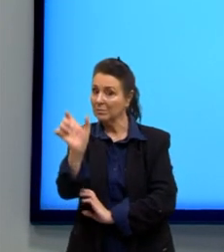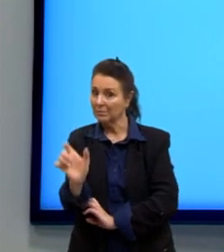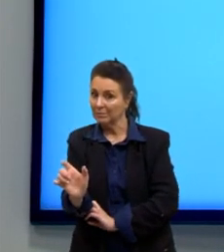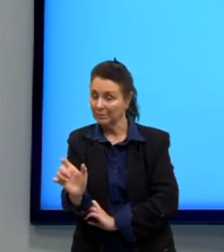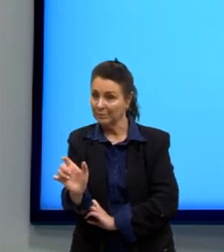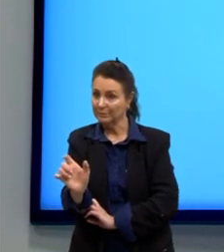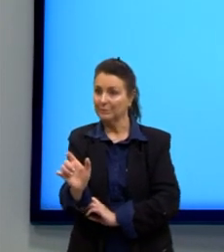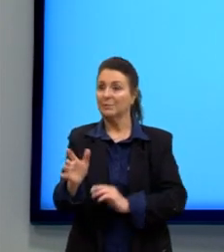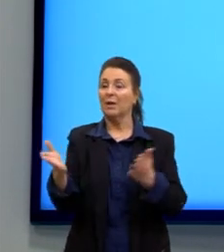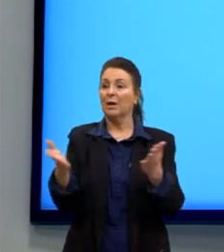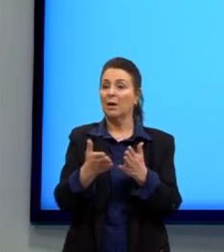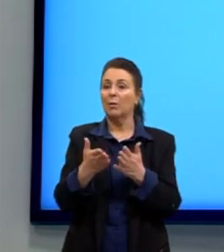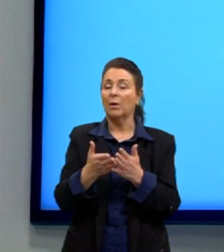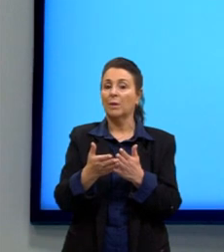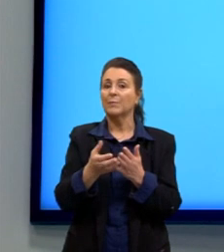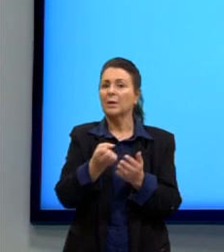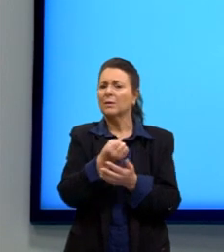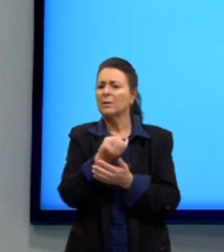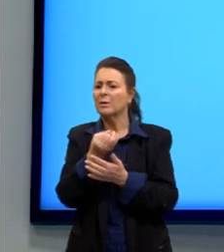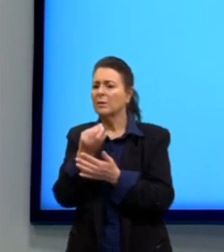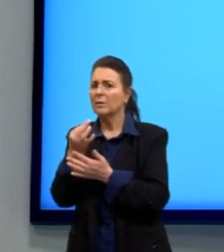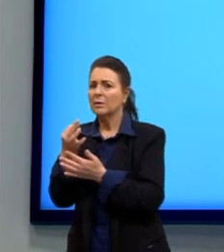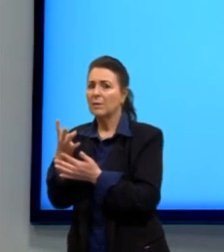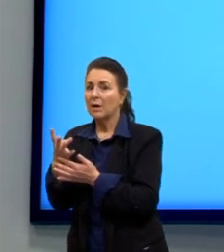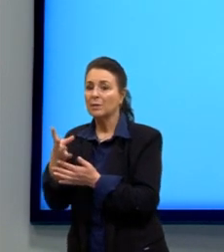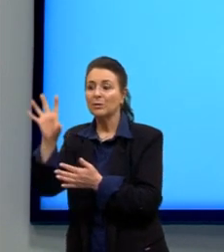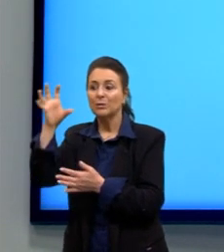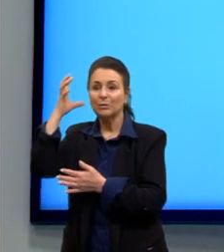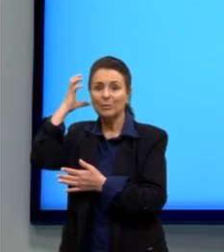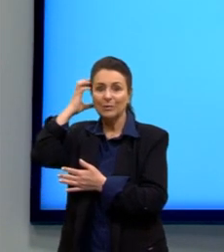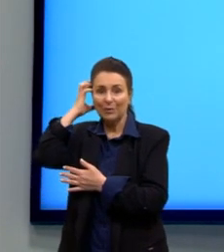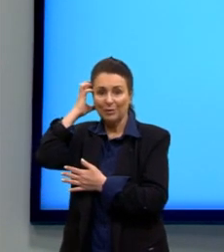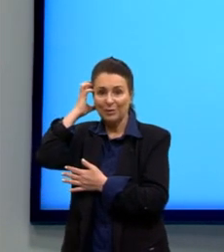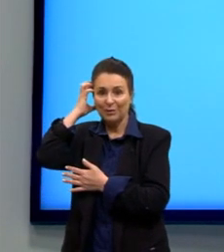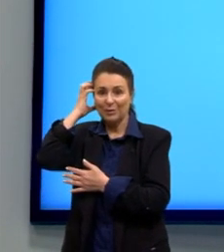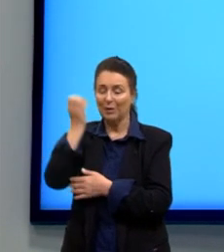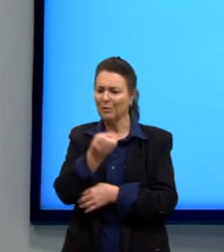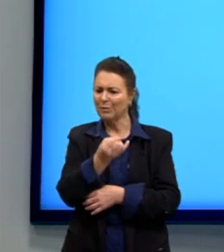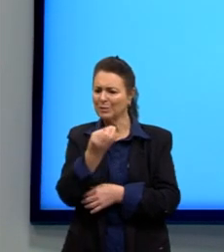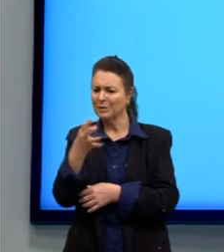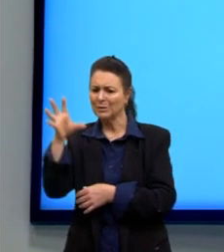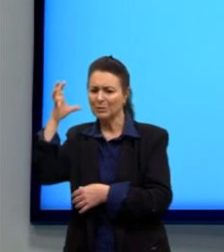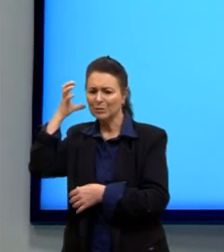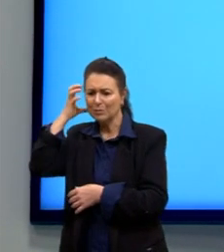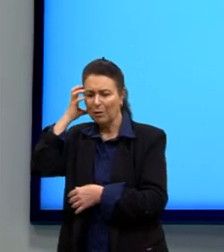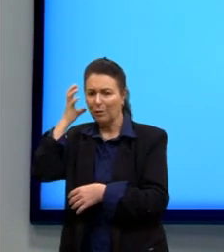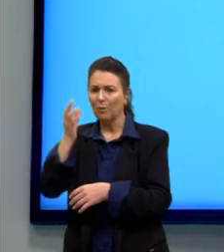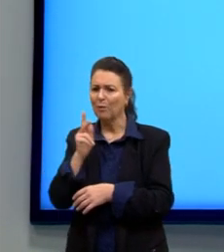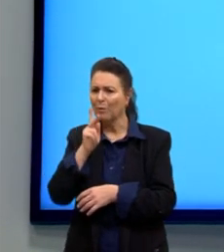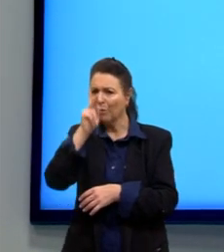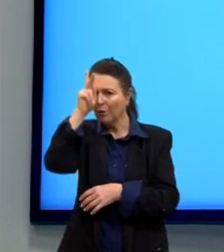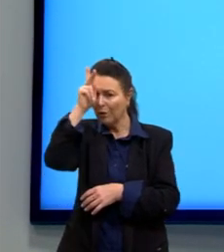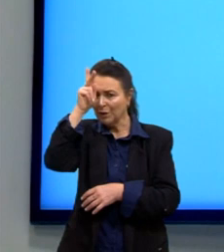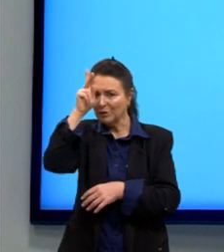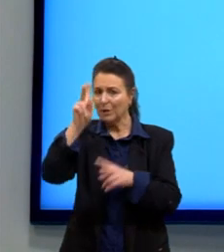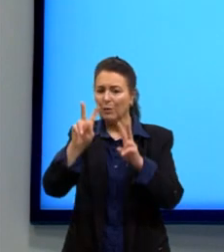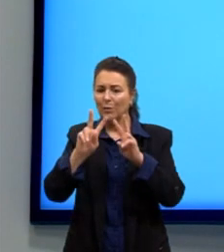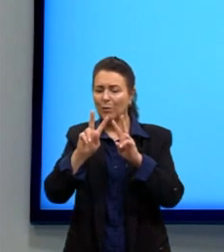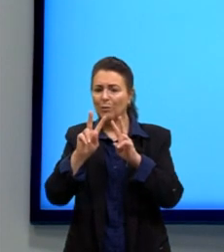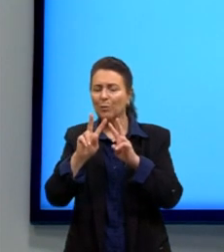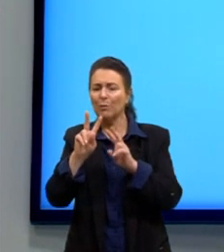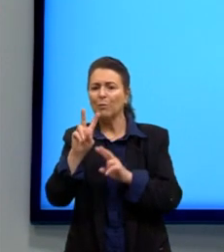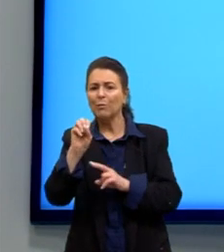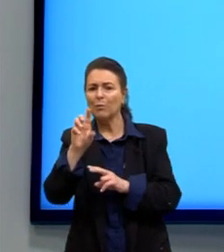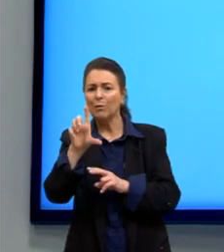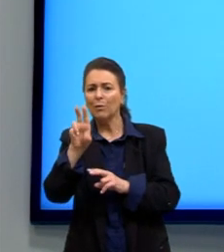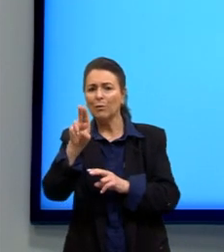Então, intensidade sonora seria, então, o termo mais correto para a gente medir o volume, entre aspas, né, de alguma coisa.